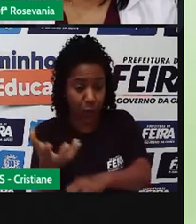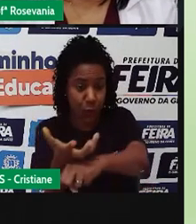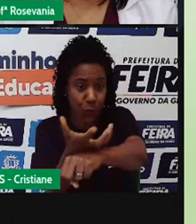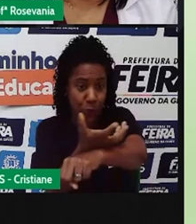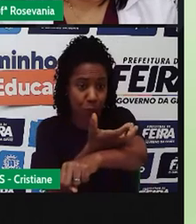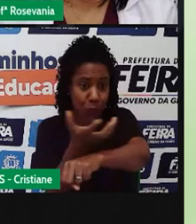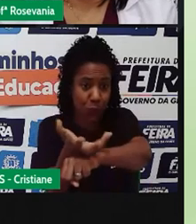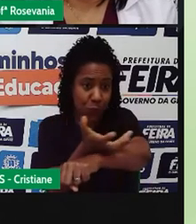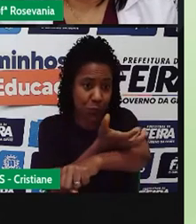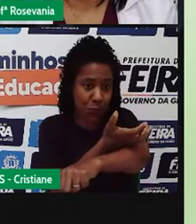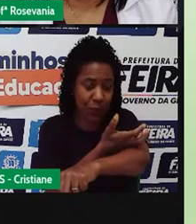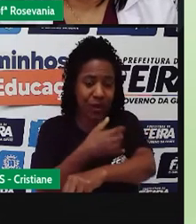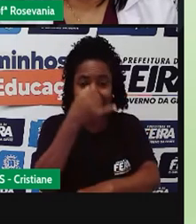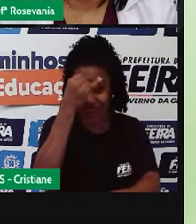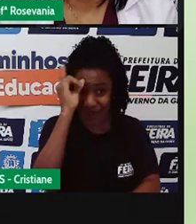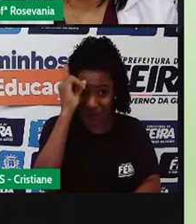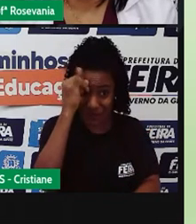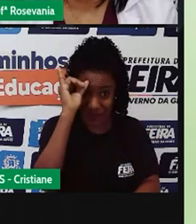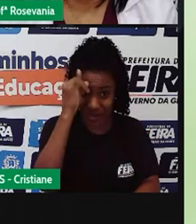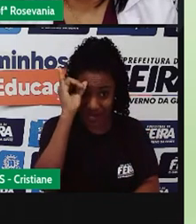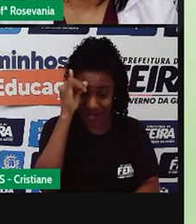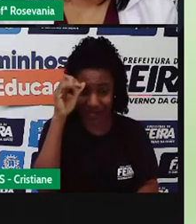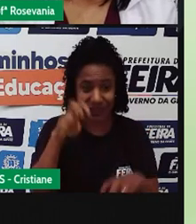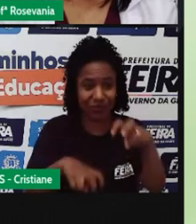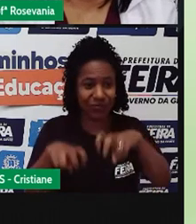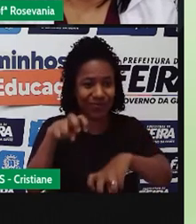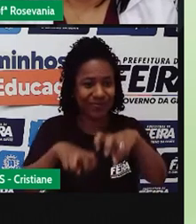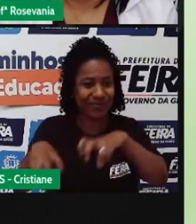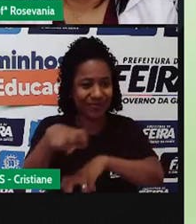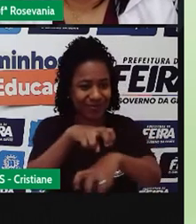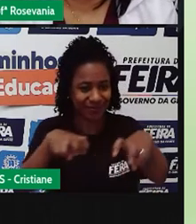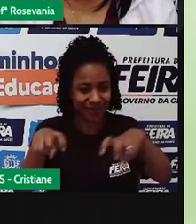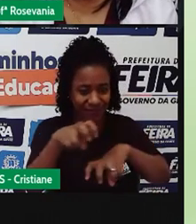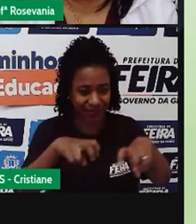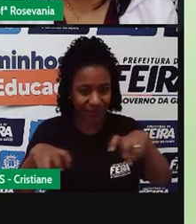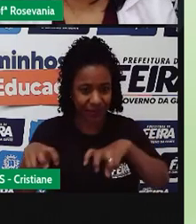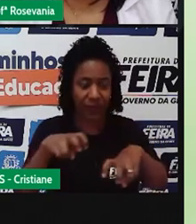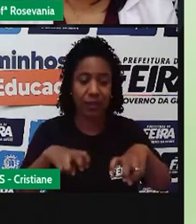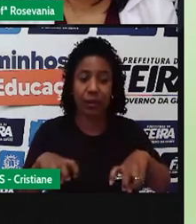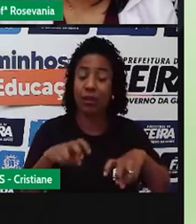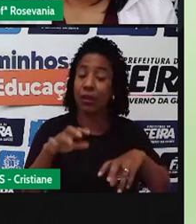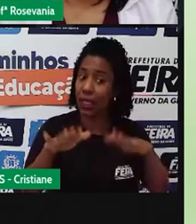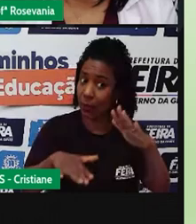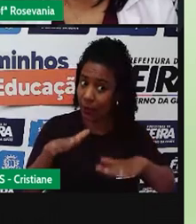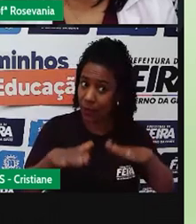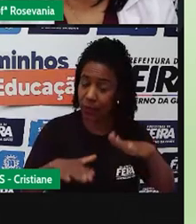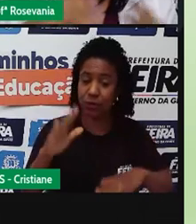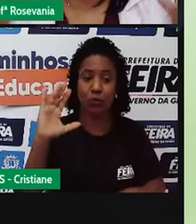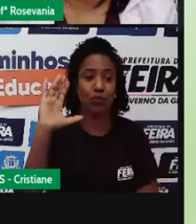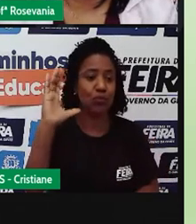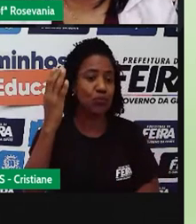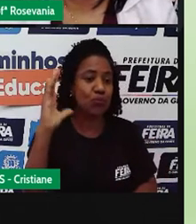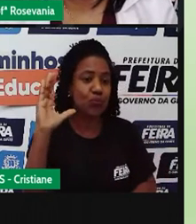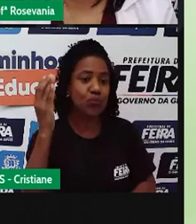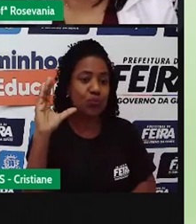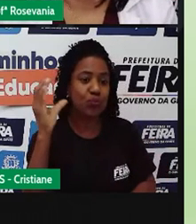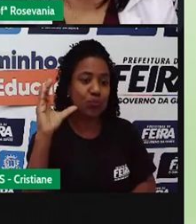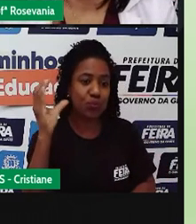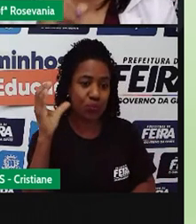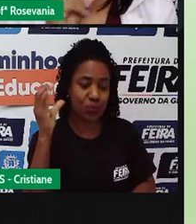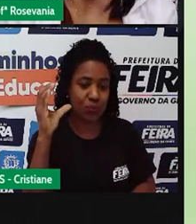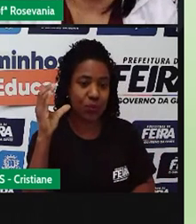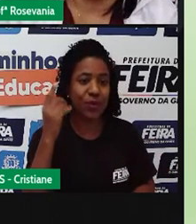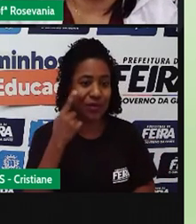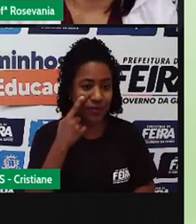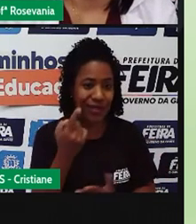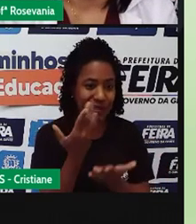formação, pode haver variações por causa do clima, solo e do relevo. Tudo vai interferir a depender dos outros elementos,